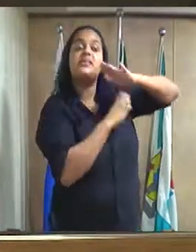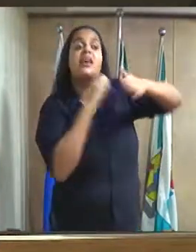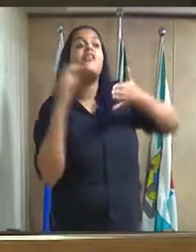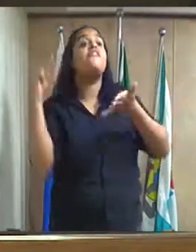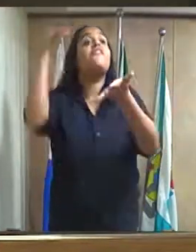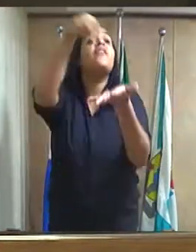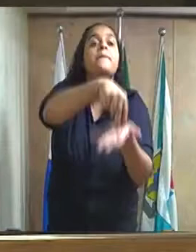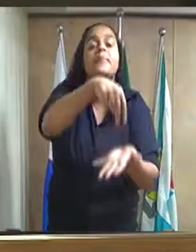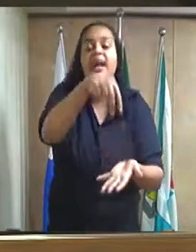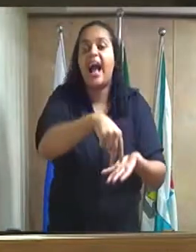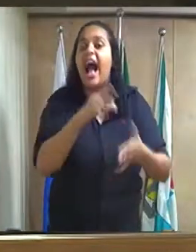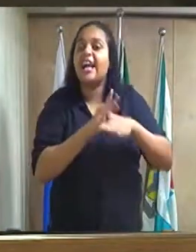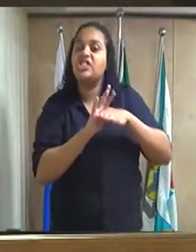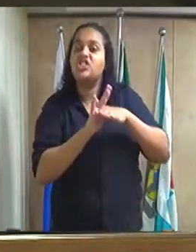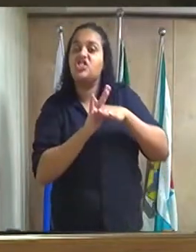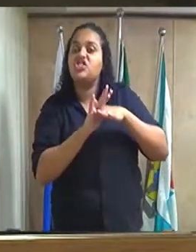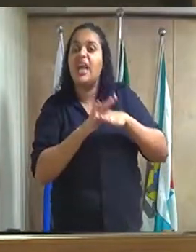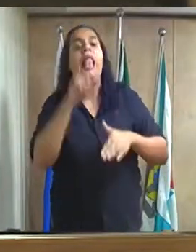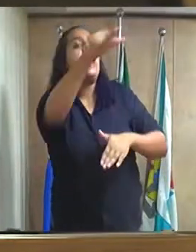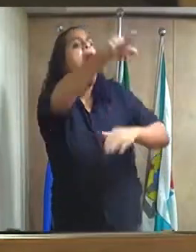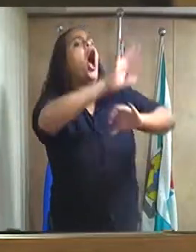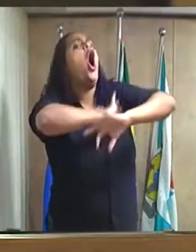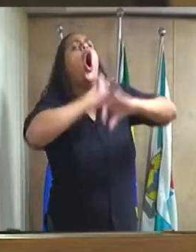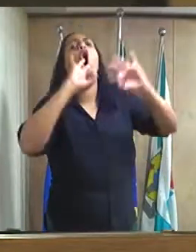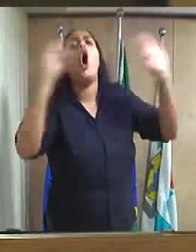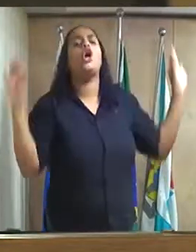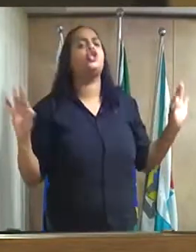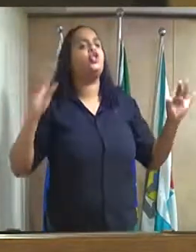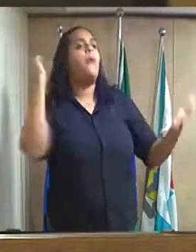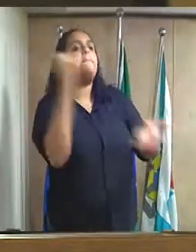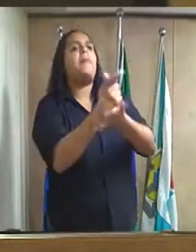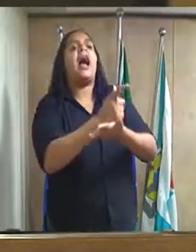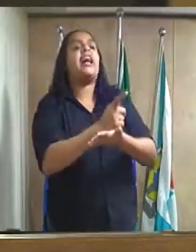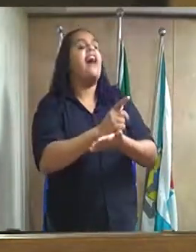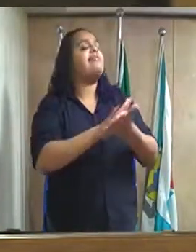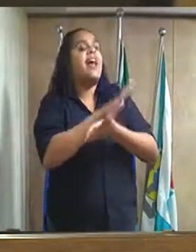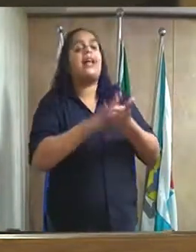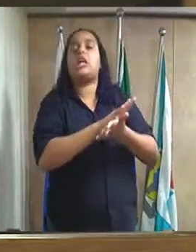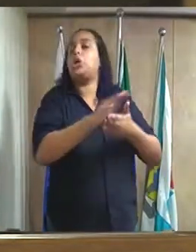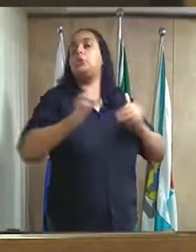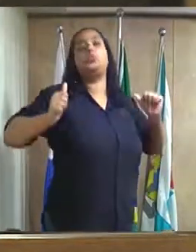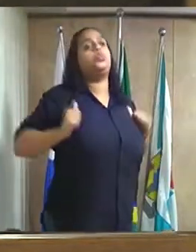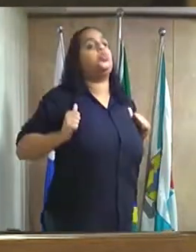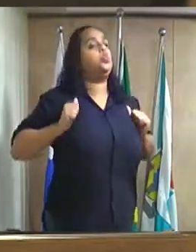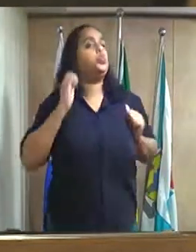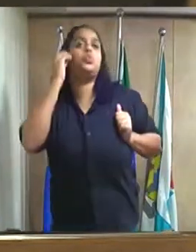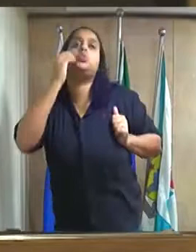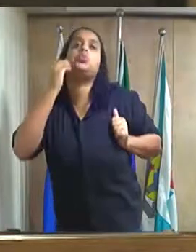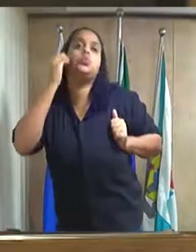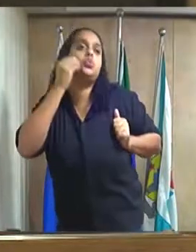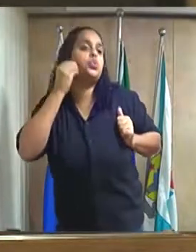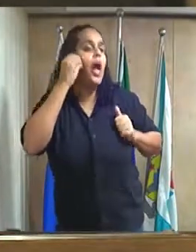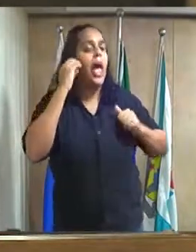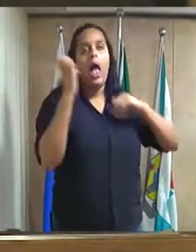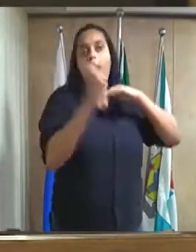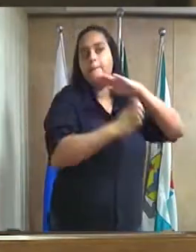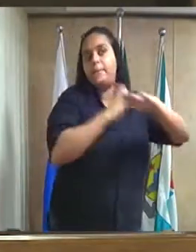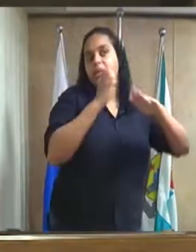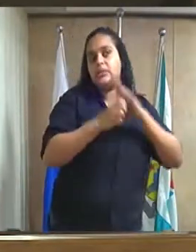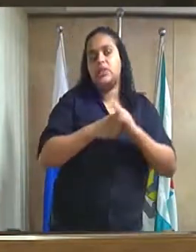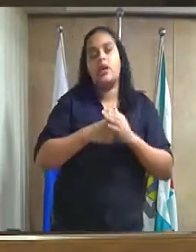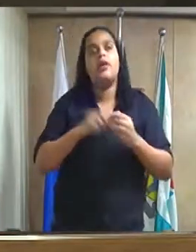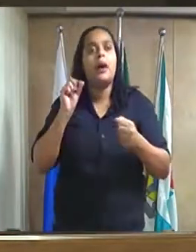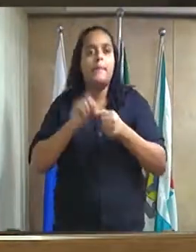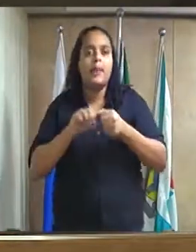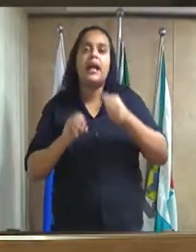taxa disso não precisa pagar nada e aí é mole dizer com o discurso que as empresas abre vamos abrir Caxias